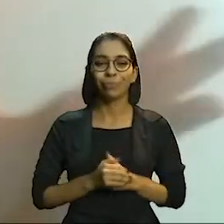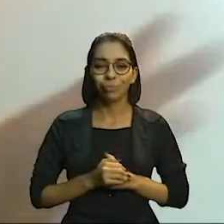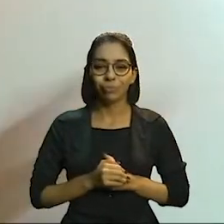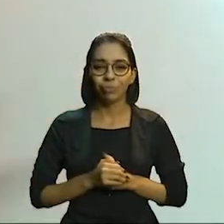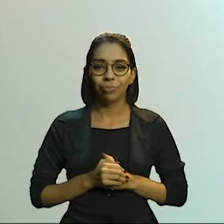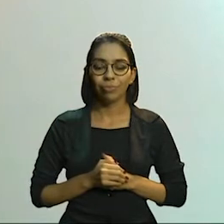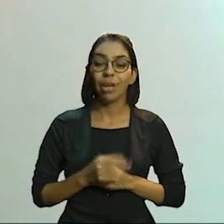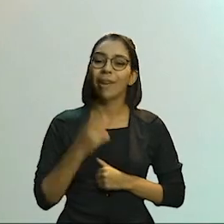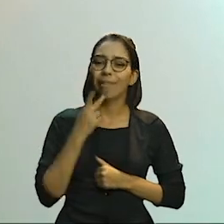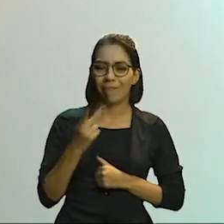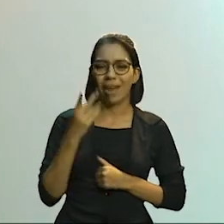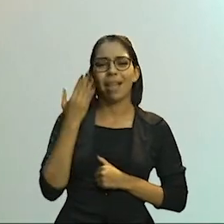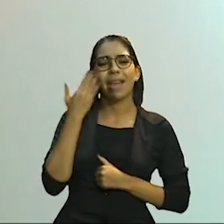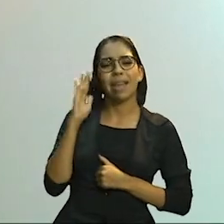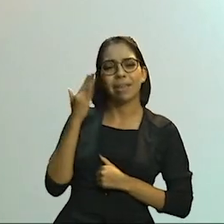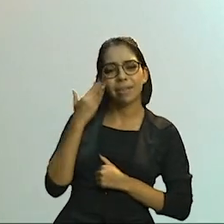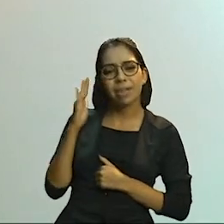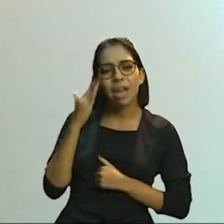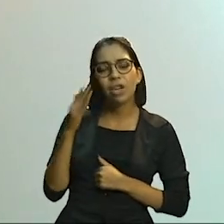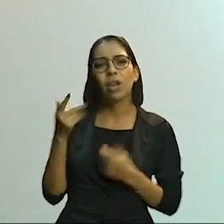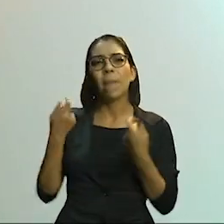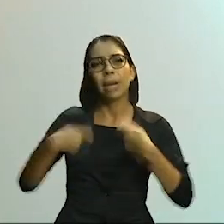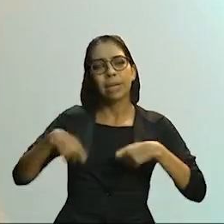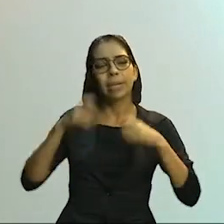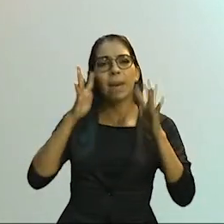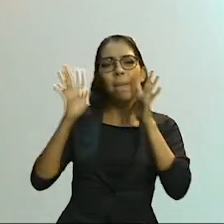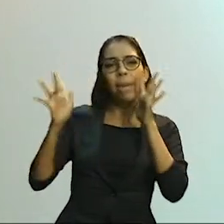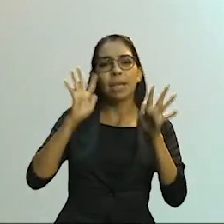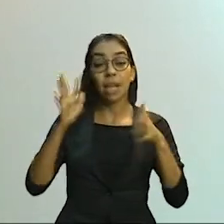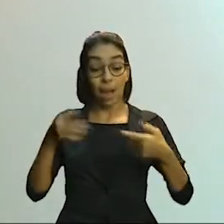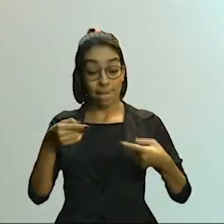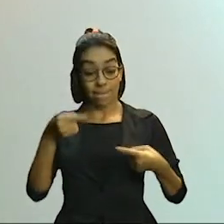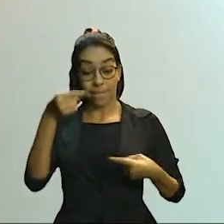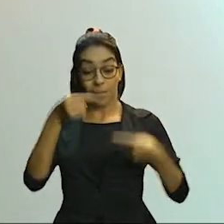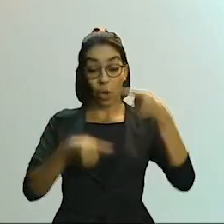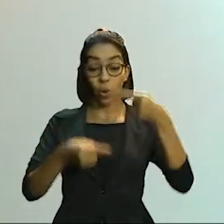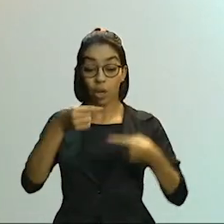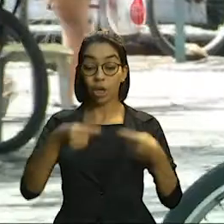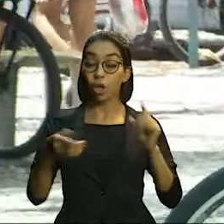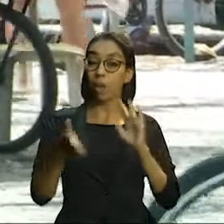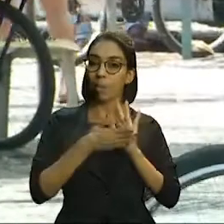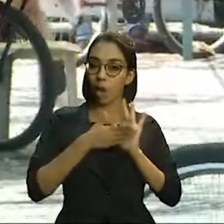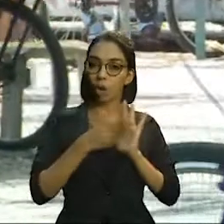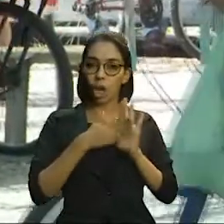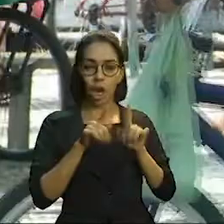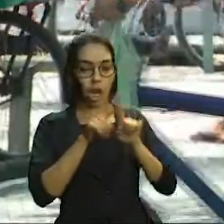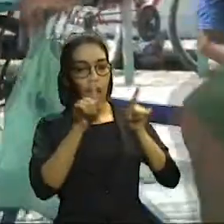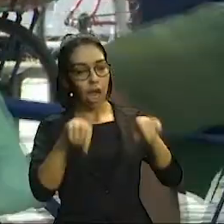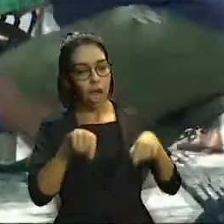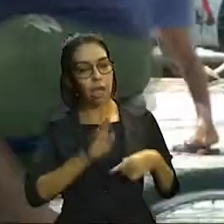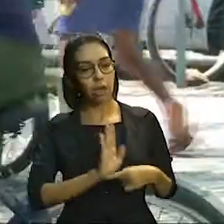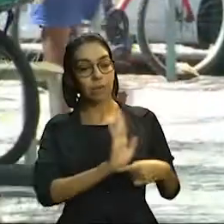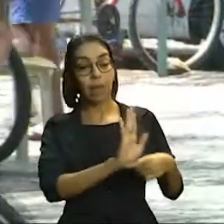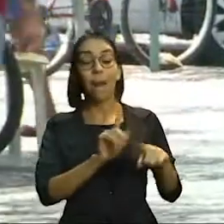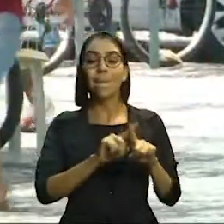Ela entende que é necessário não só pensar em políticas públicas direcionadas para os jovens, mas pensar em políticas públicas com